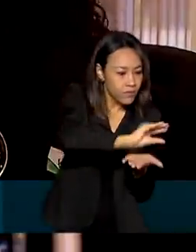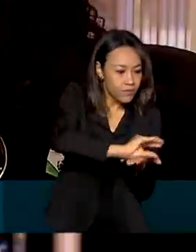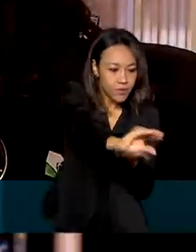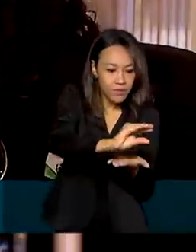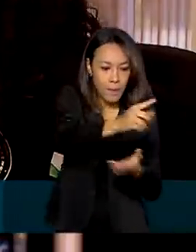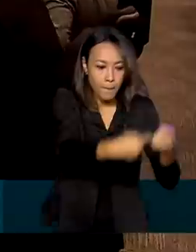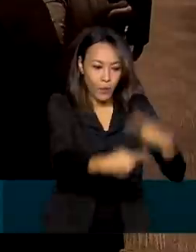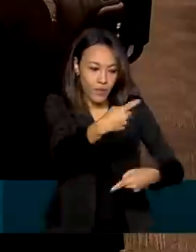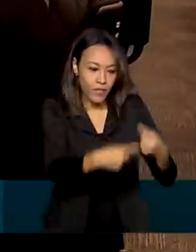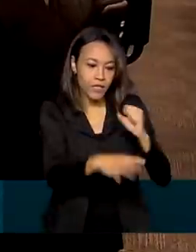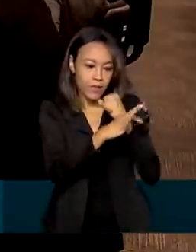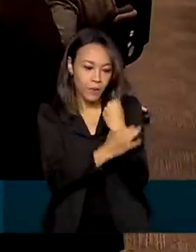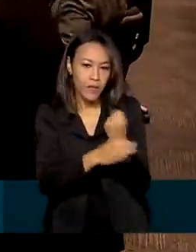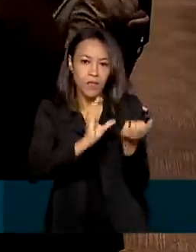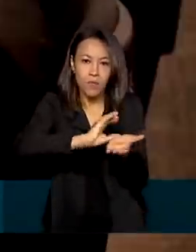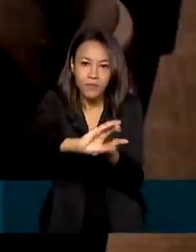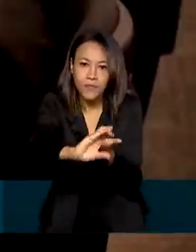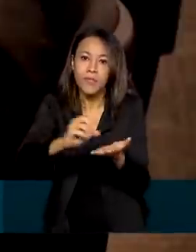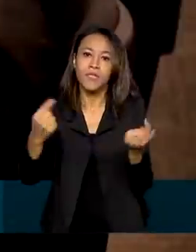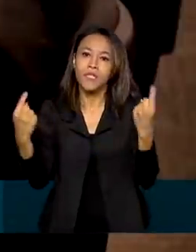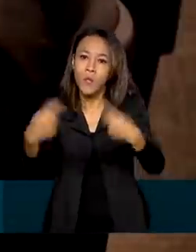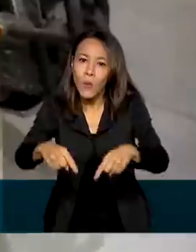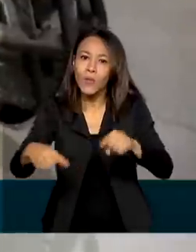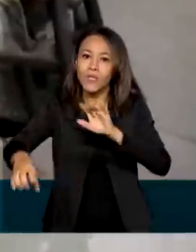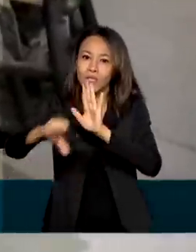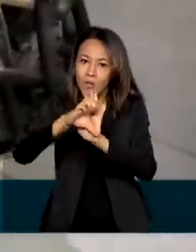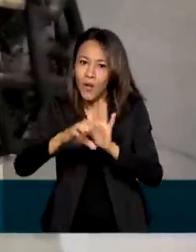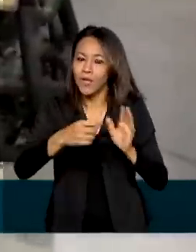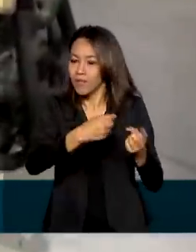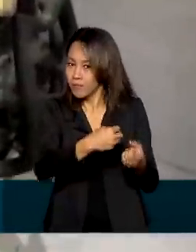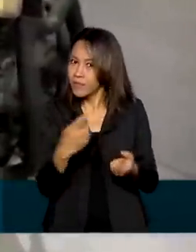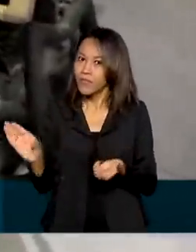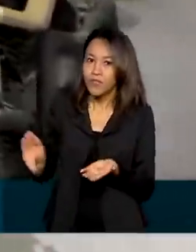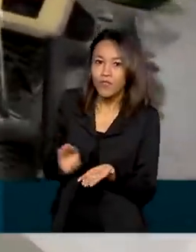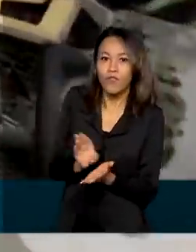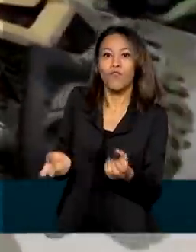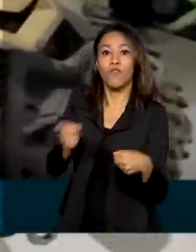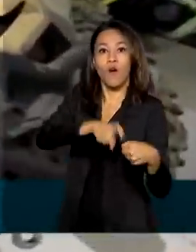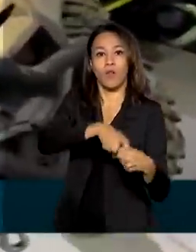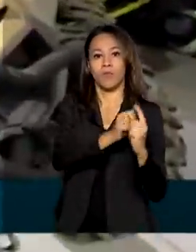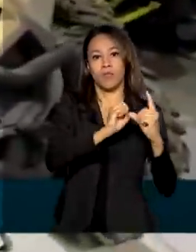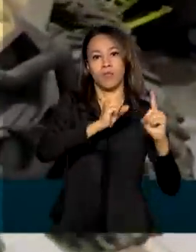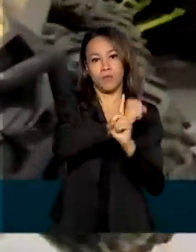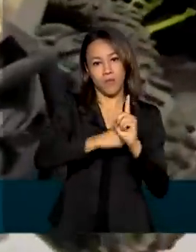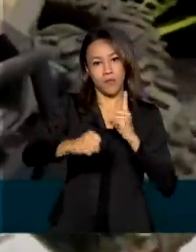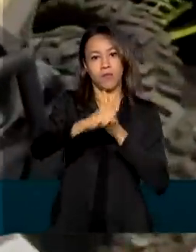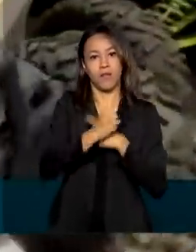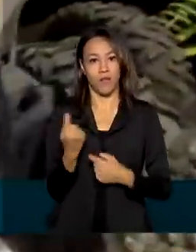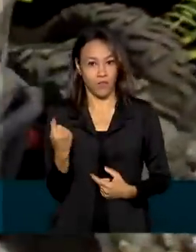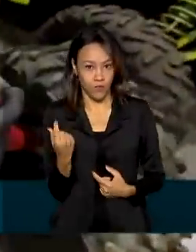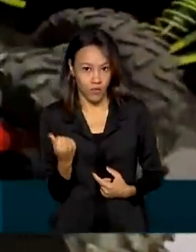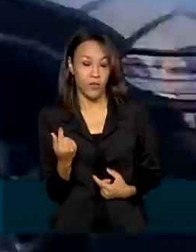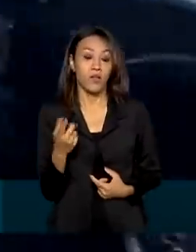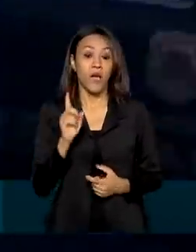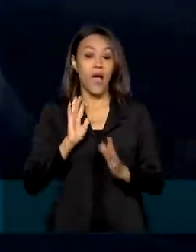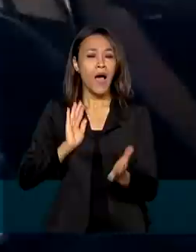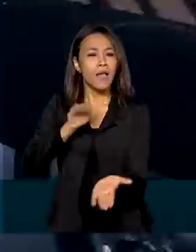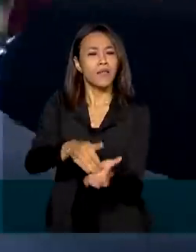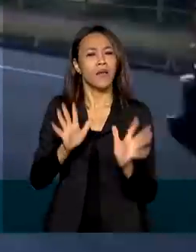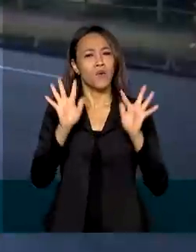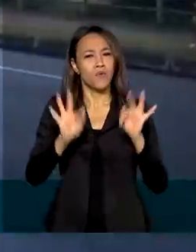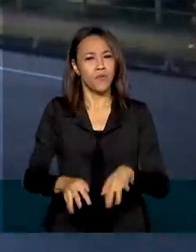em políticas de segurança e de combate às drogas. A expectativa do governo é superar, até o fim do ano, os